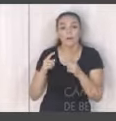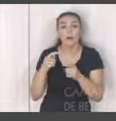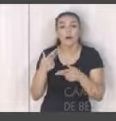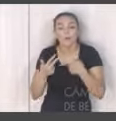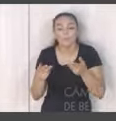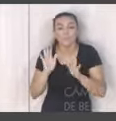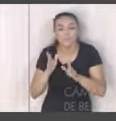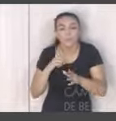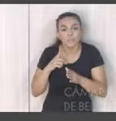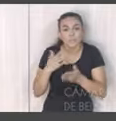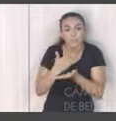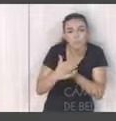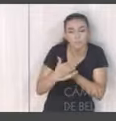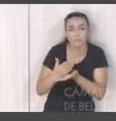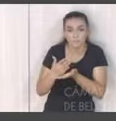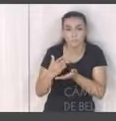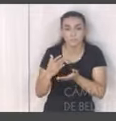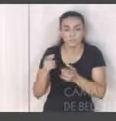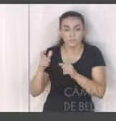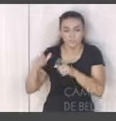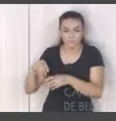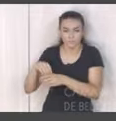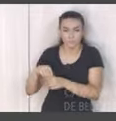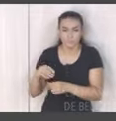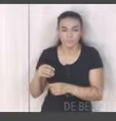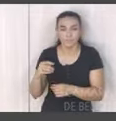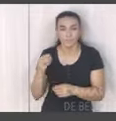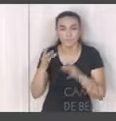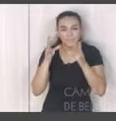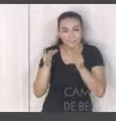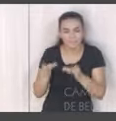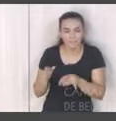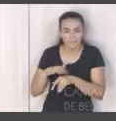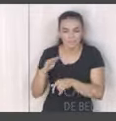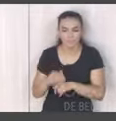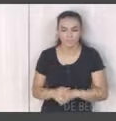vem sendo feita pela Orbel pedindo o Claudio pra detalhar um pouco mais